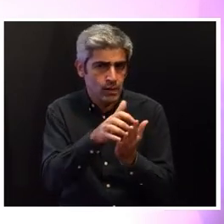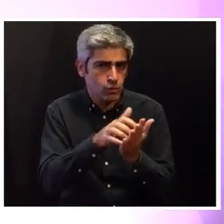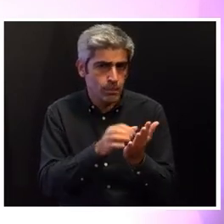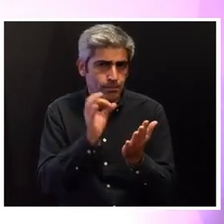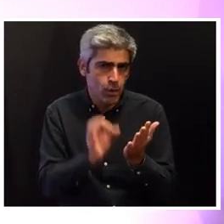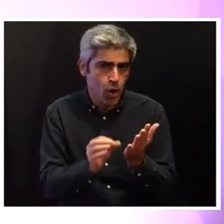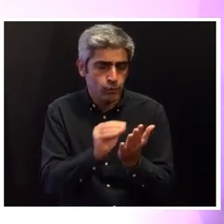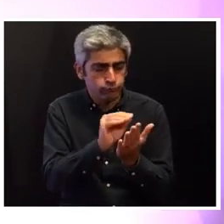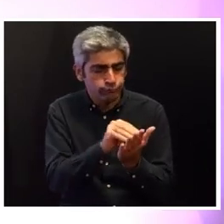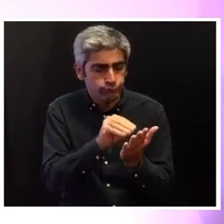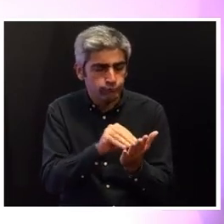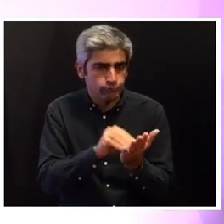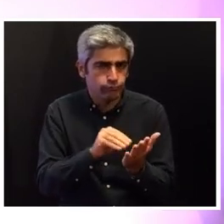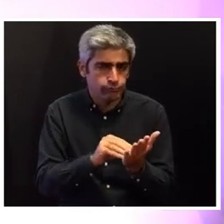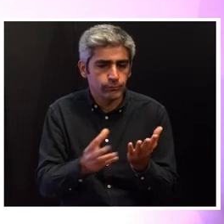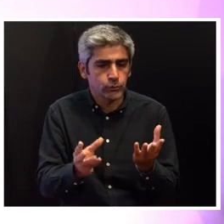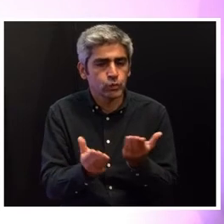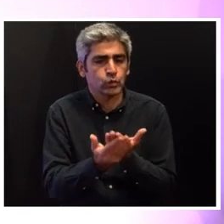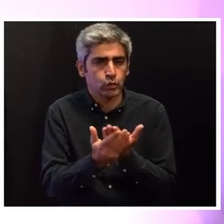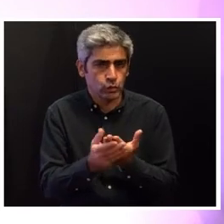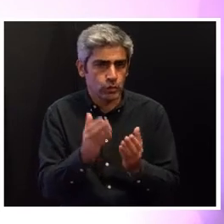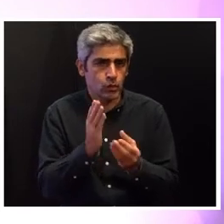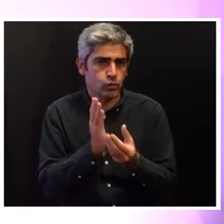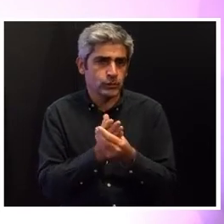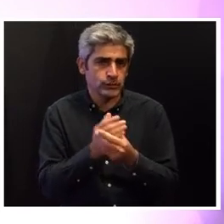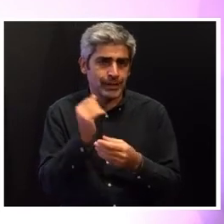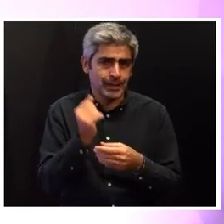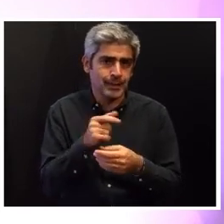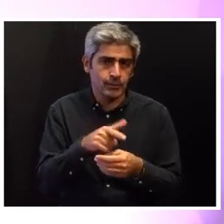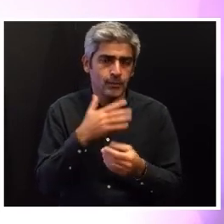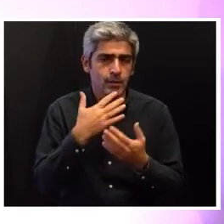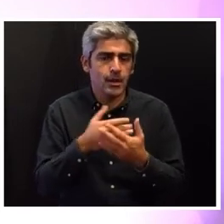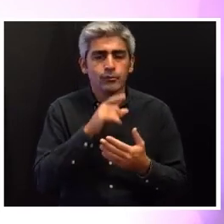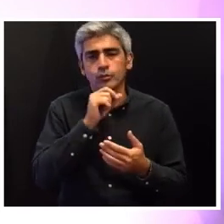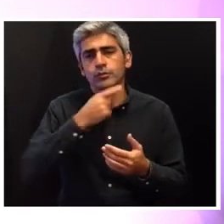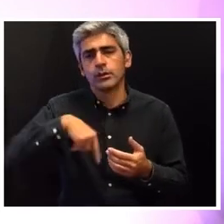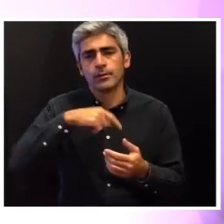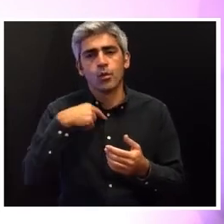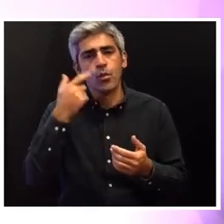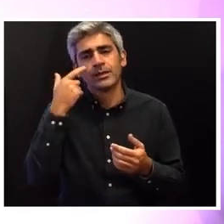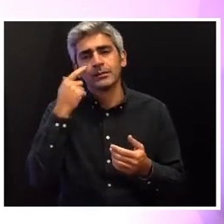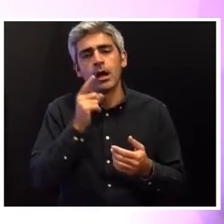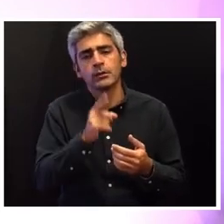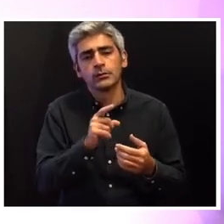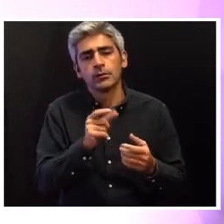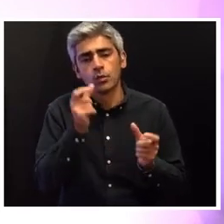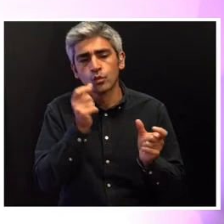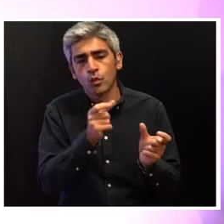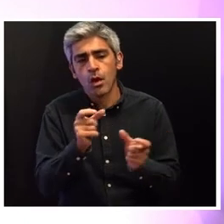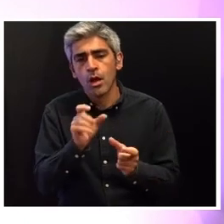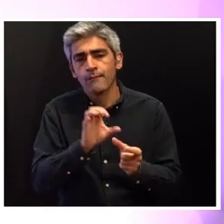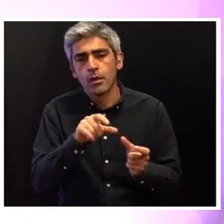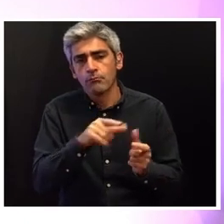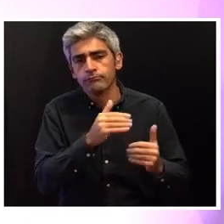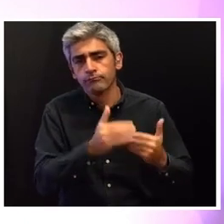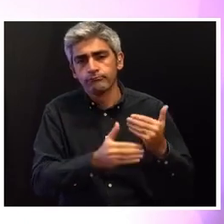que seja junto ao processo de crime por forma a ser possível conhecer e controlar a